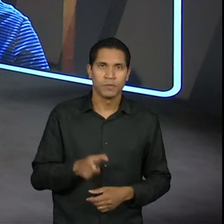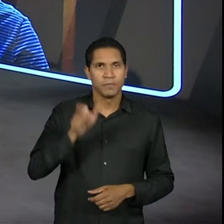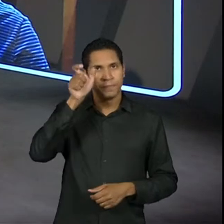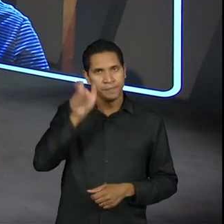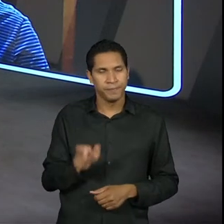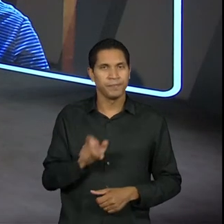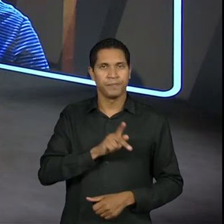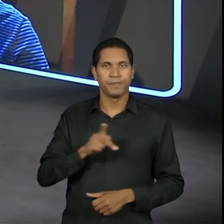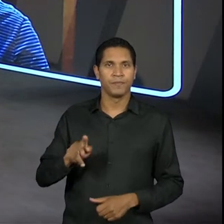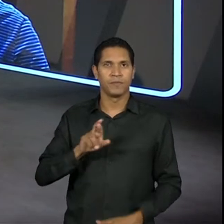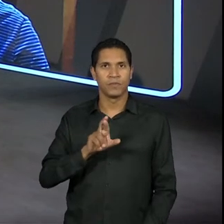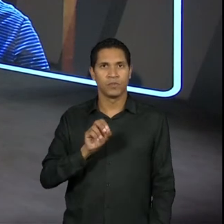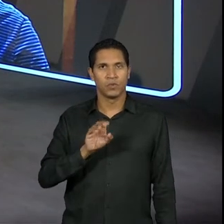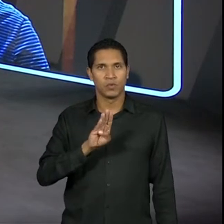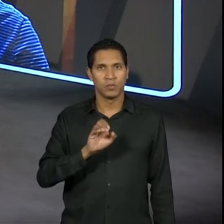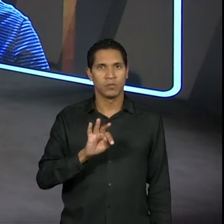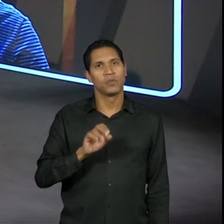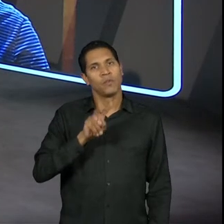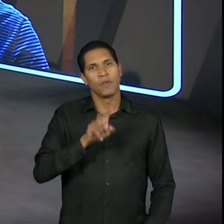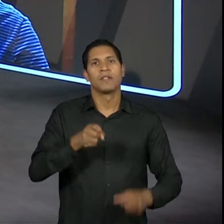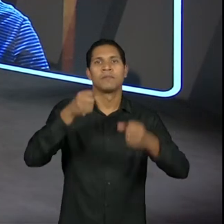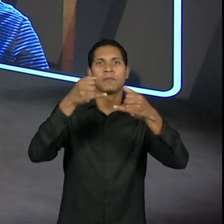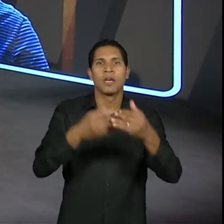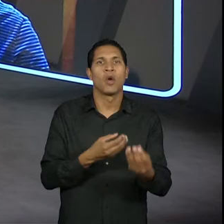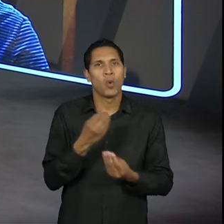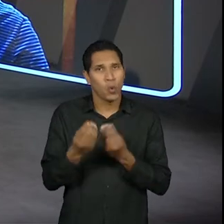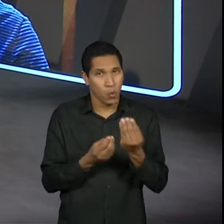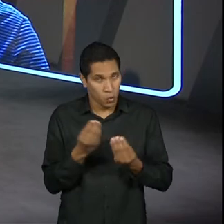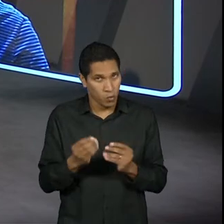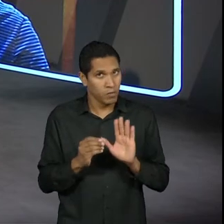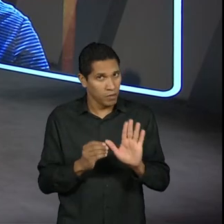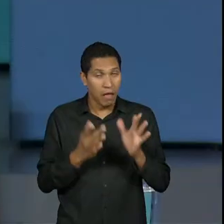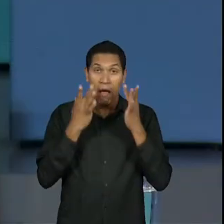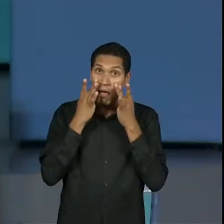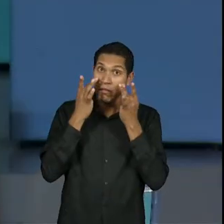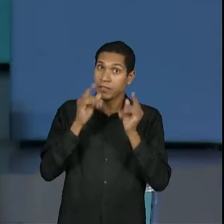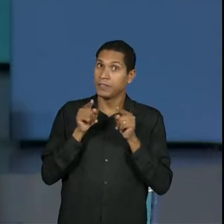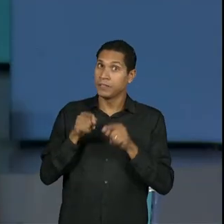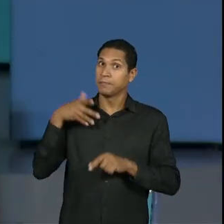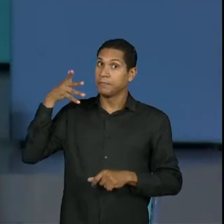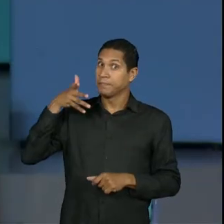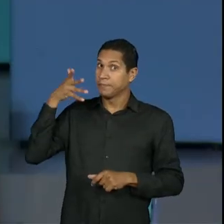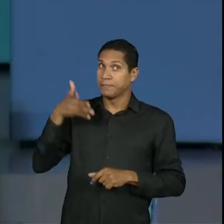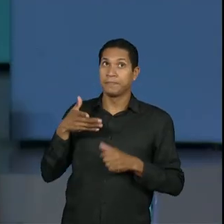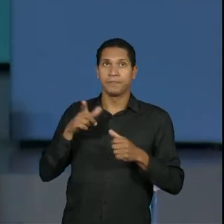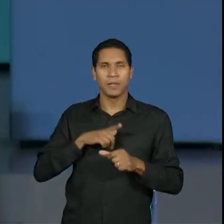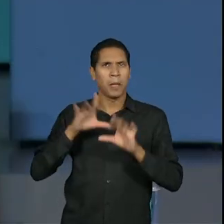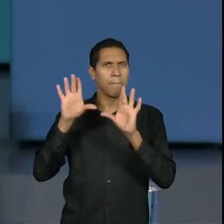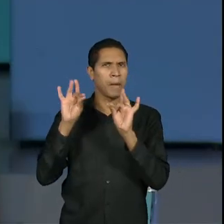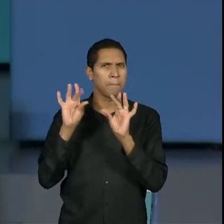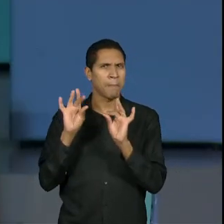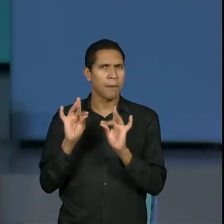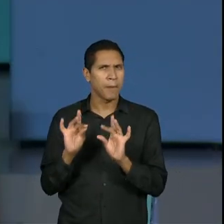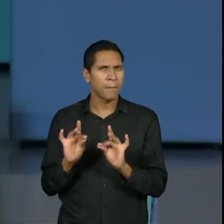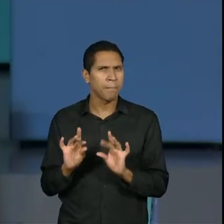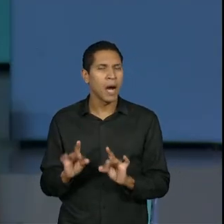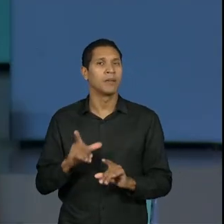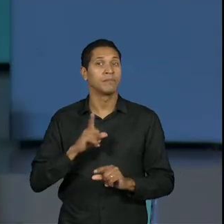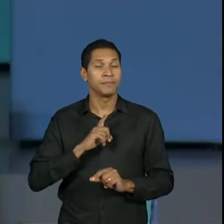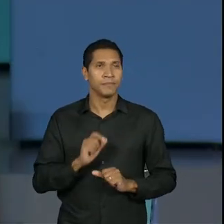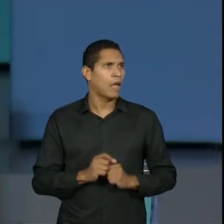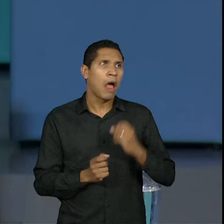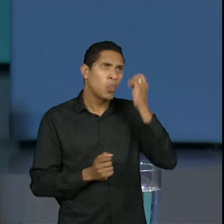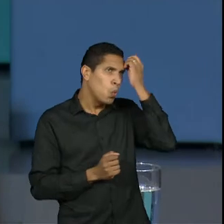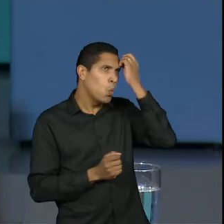começar a explicar para a gente como é que funciona. Presta bastante atenção, porque tem bastante especificidade. Ah, professora, não